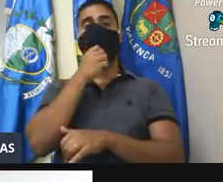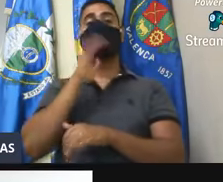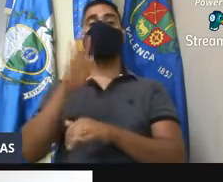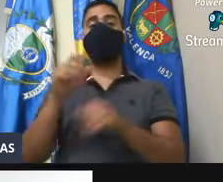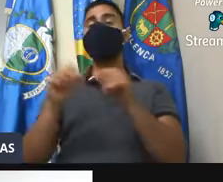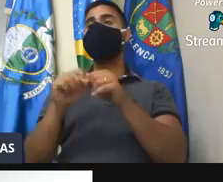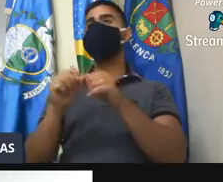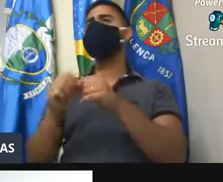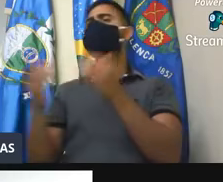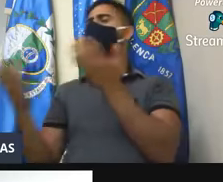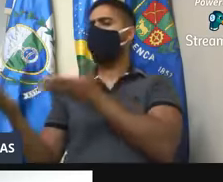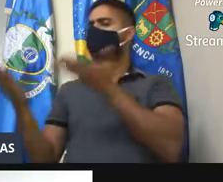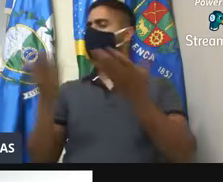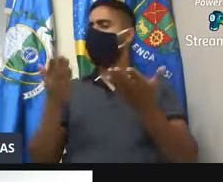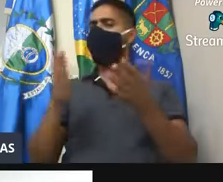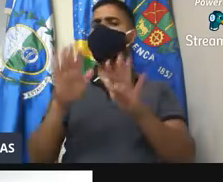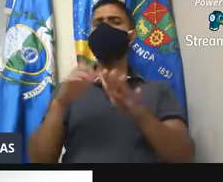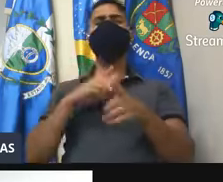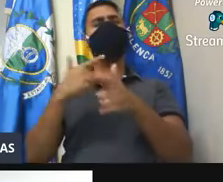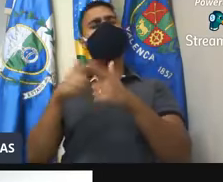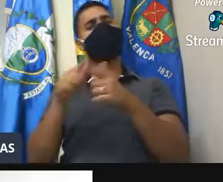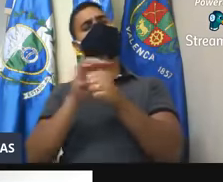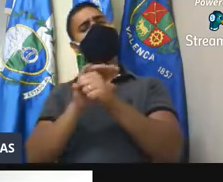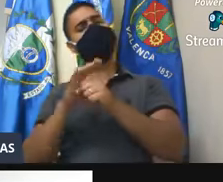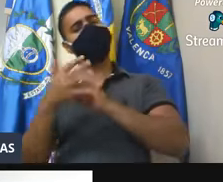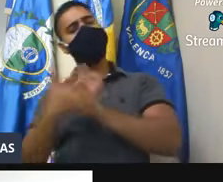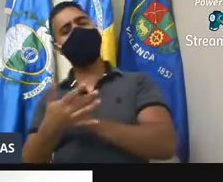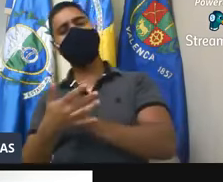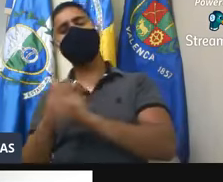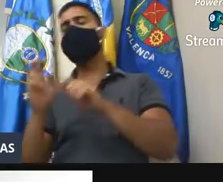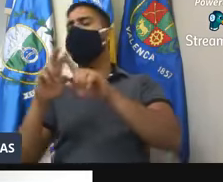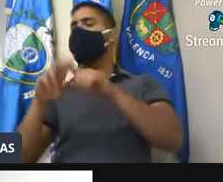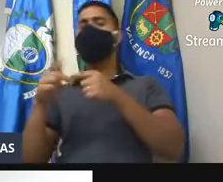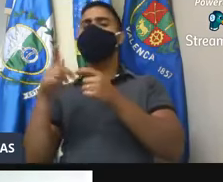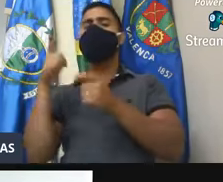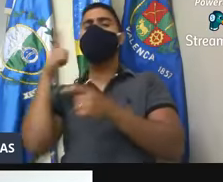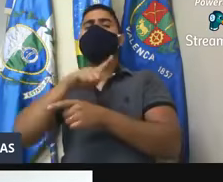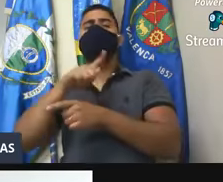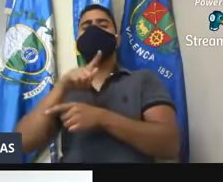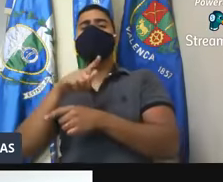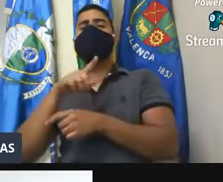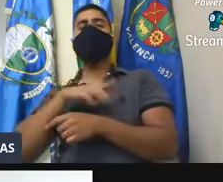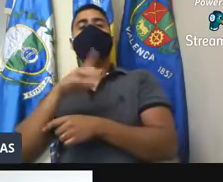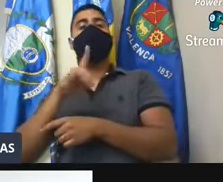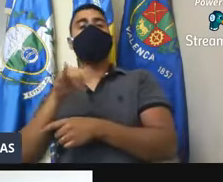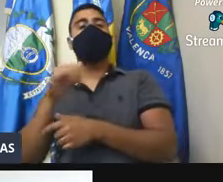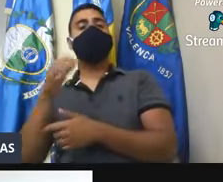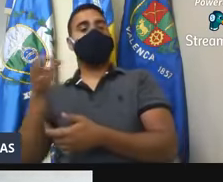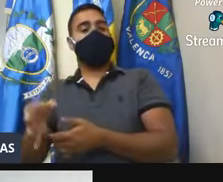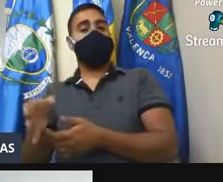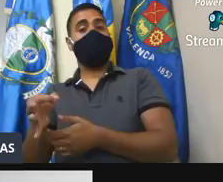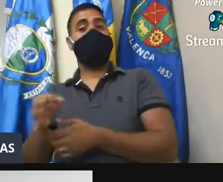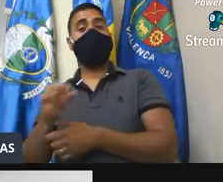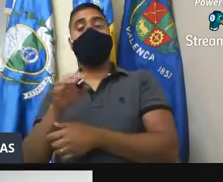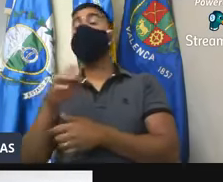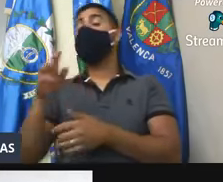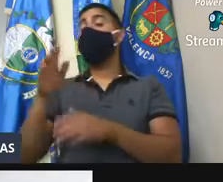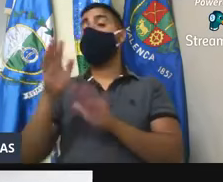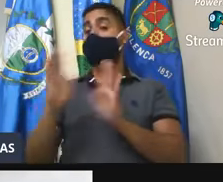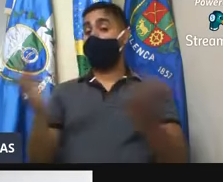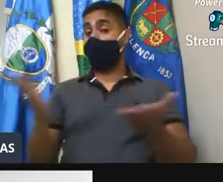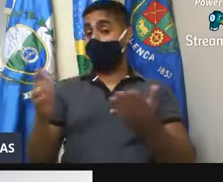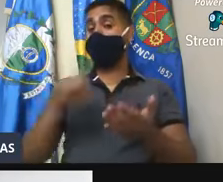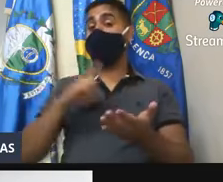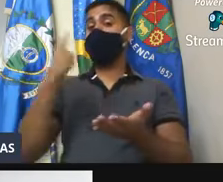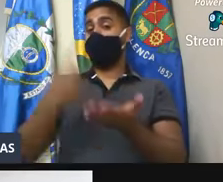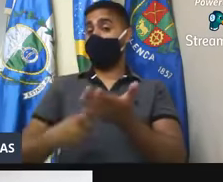abril, mas por causa do Covid, por causa de um monte de coisa, ainda não havia a data agendada, então, estará agendado, se Deus quiser, para terça-feira que